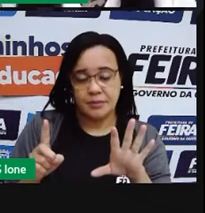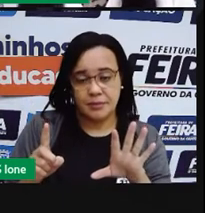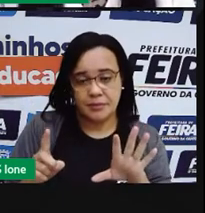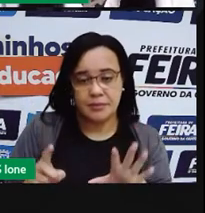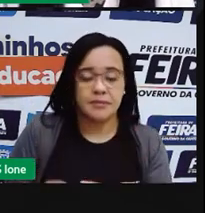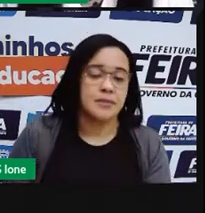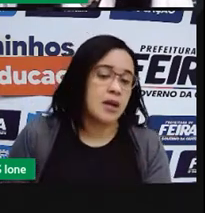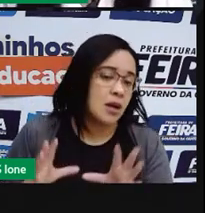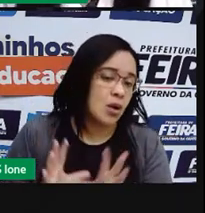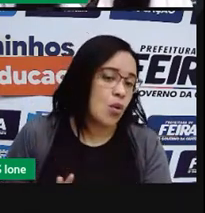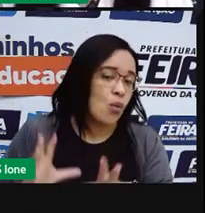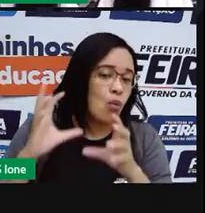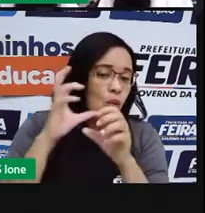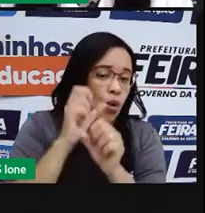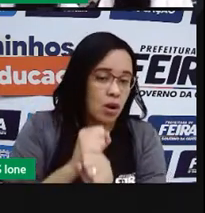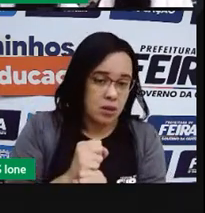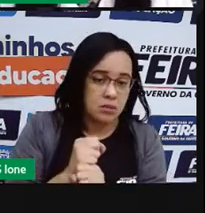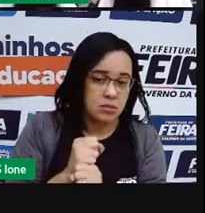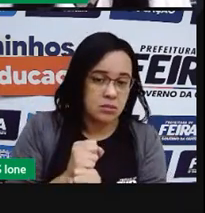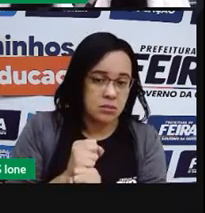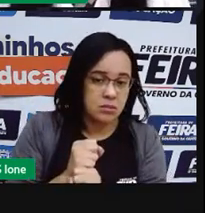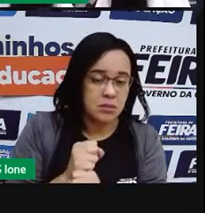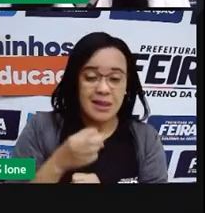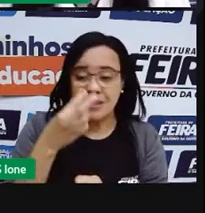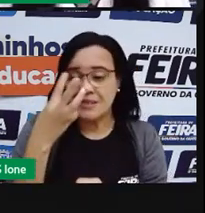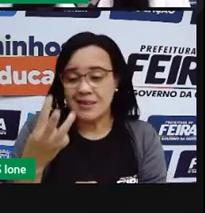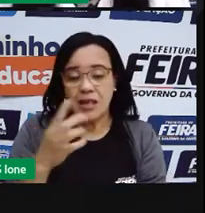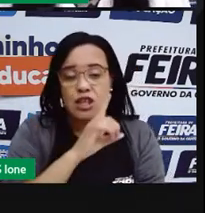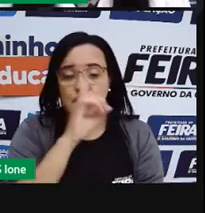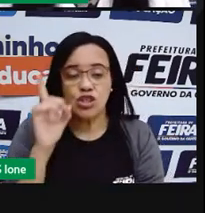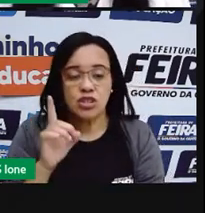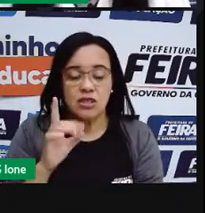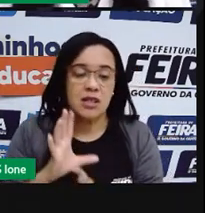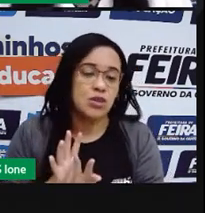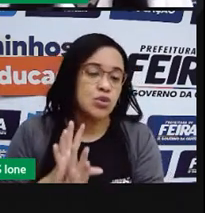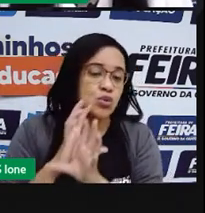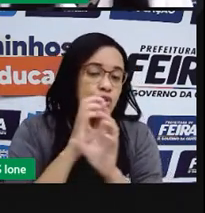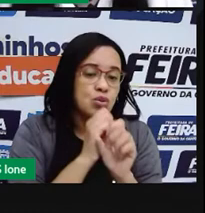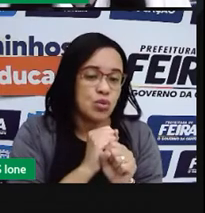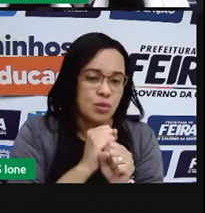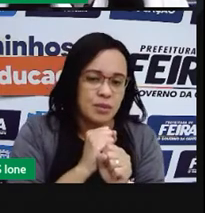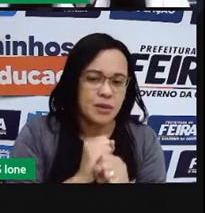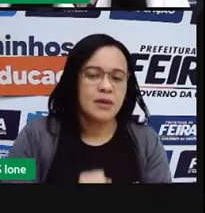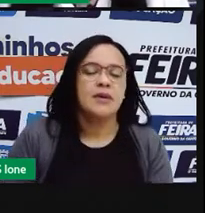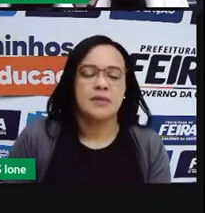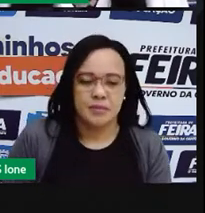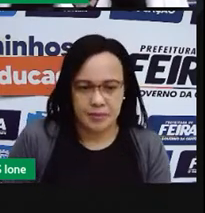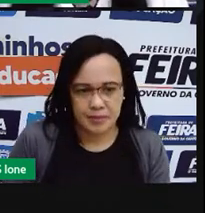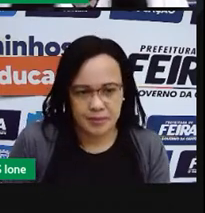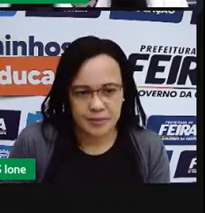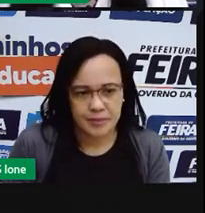Com quanto foi que vai dar isso? Vamos contar essa quantidade de litros?